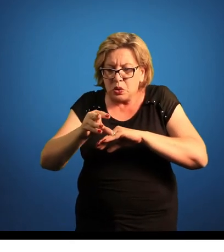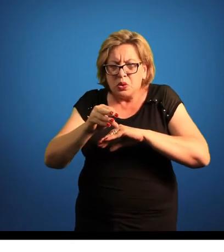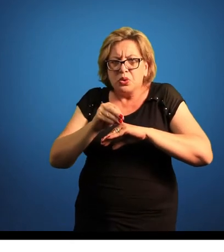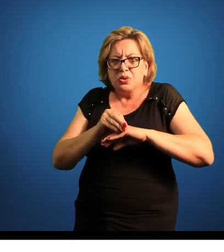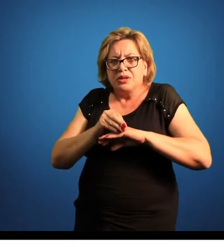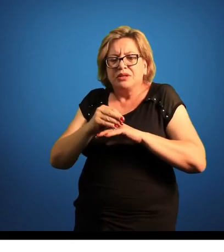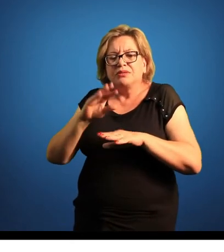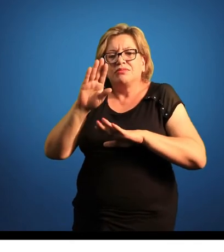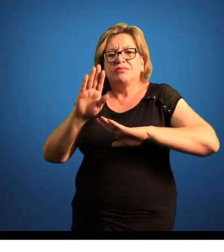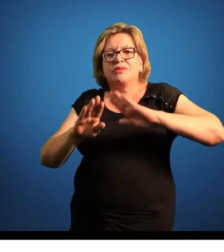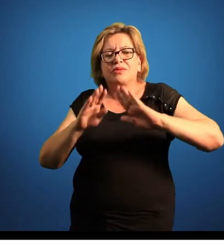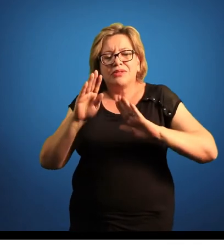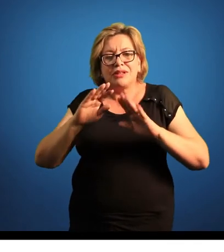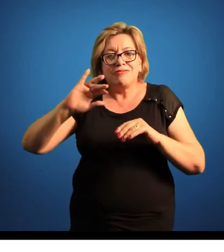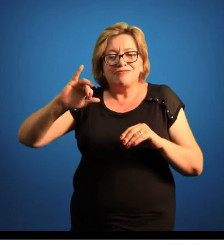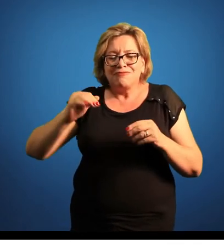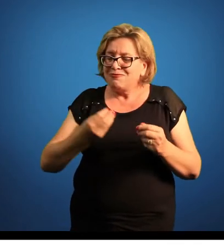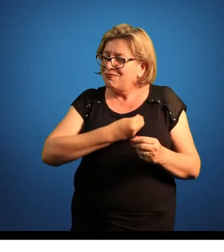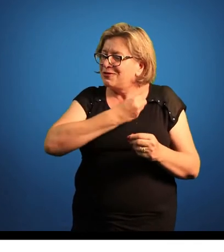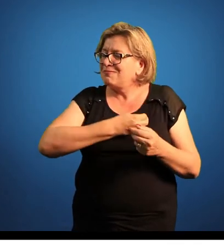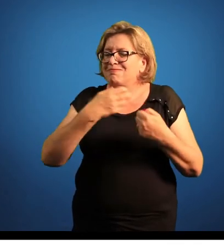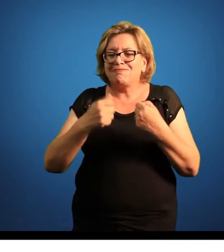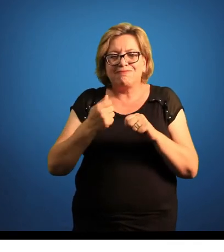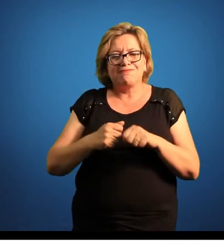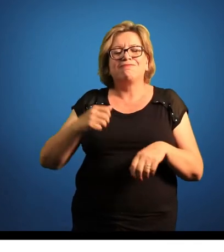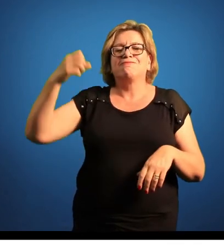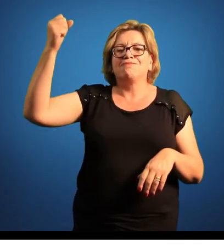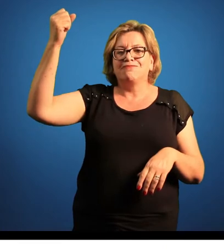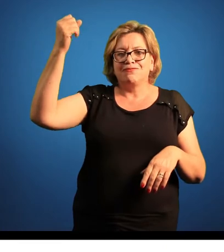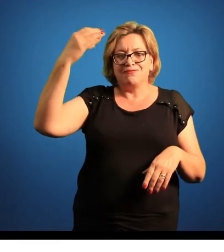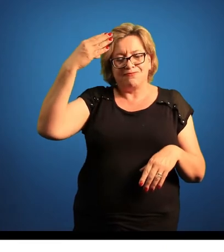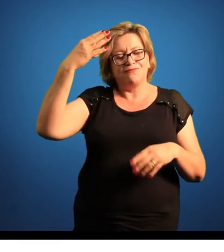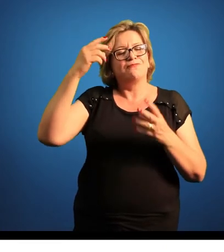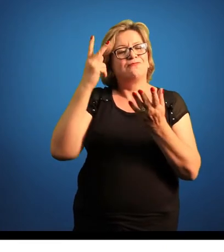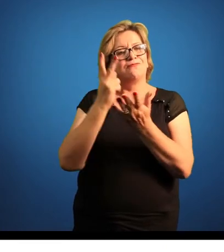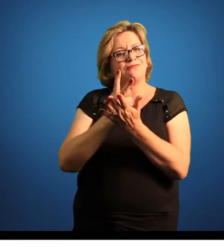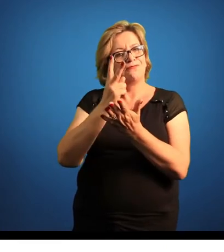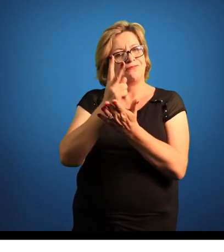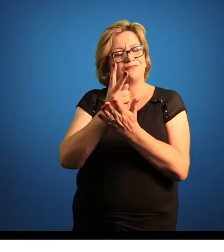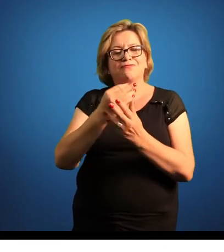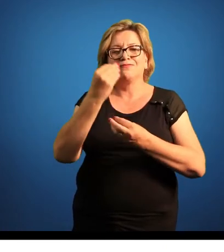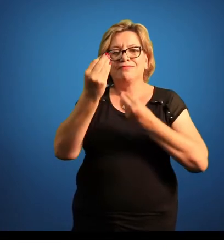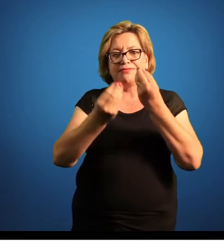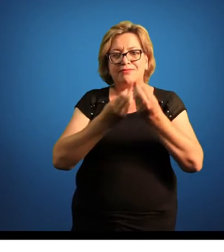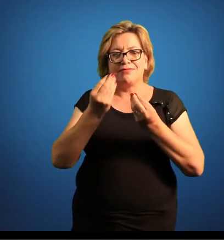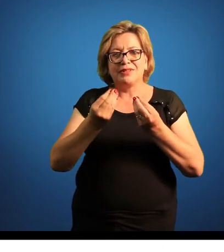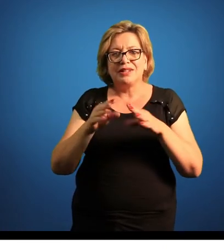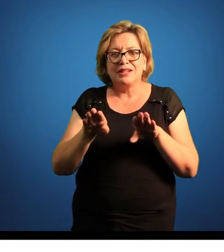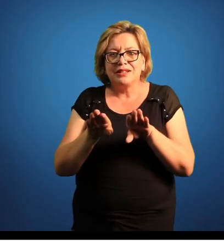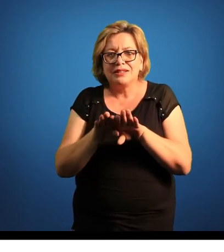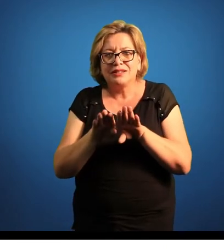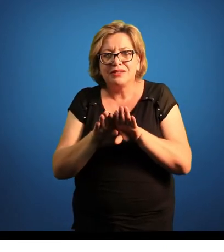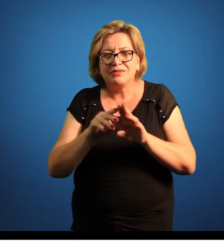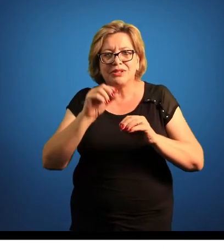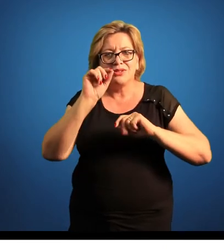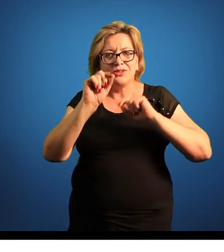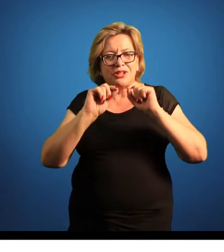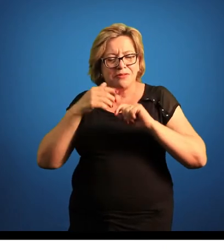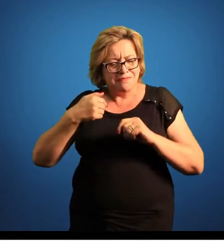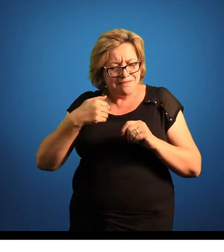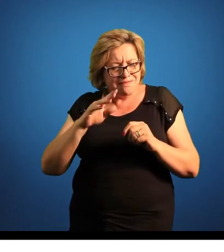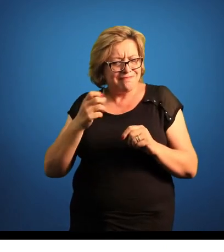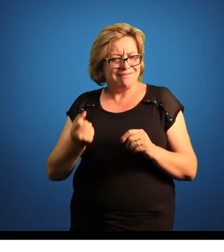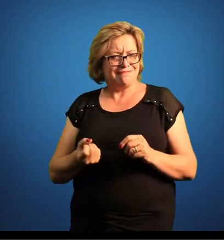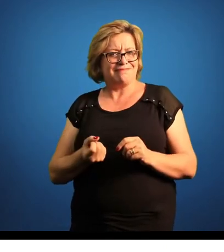elas vivem de luz, né? Elas vivem de fotossíntese dos seus organismos simbiontes, né? E o cúmulo, né? O caso mais